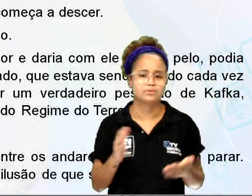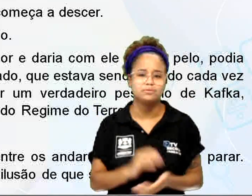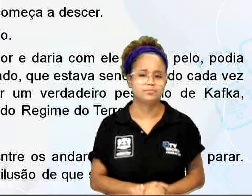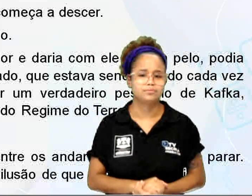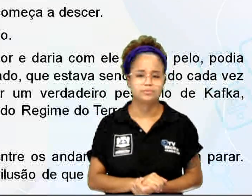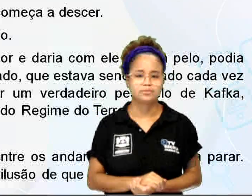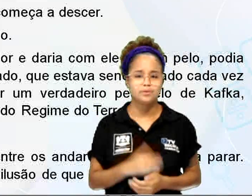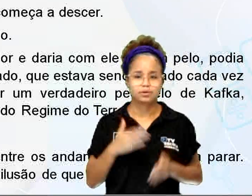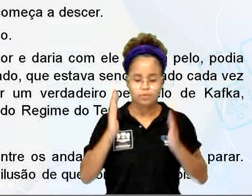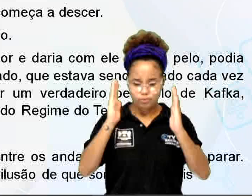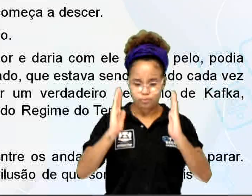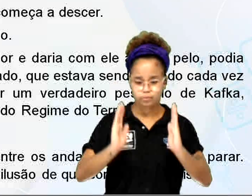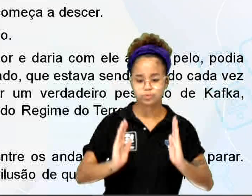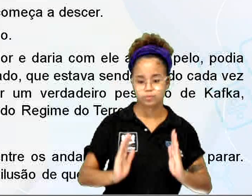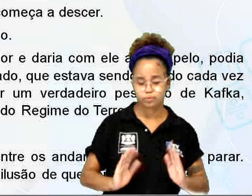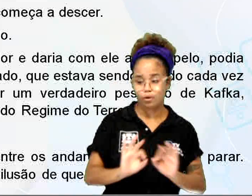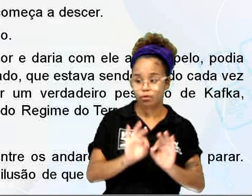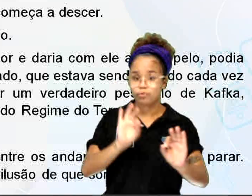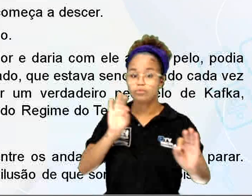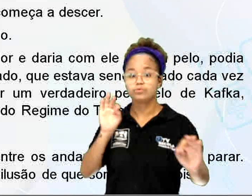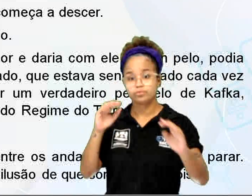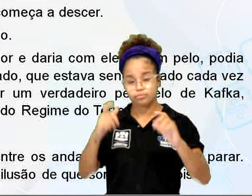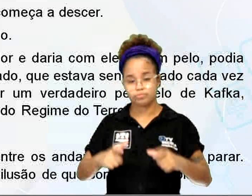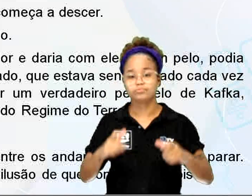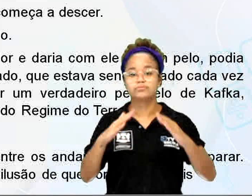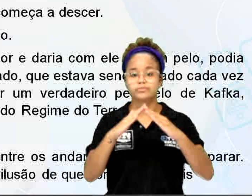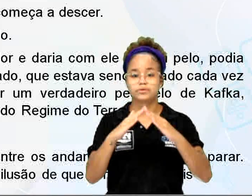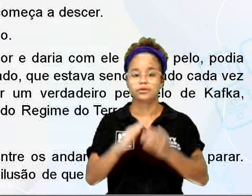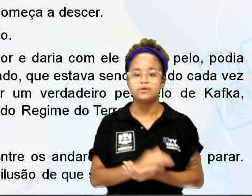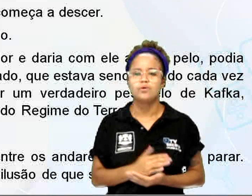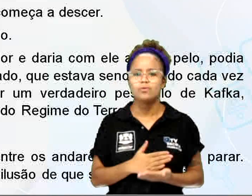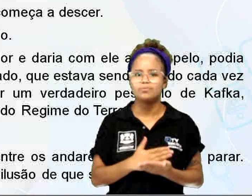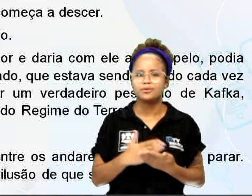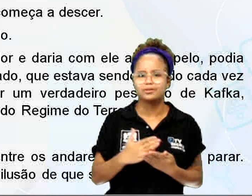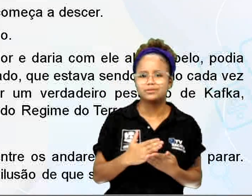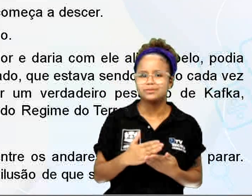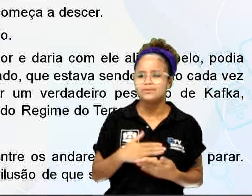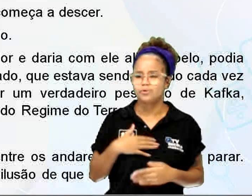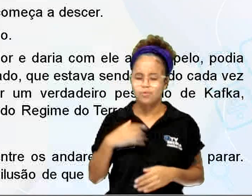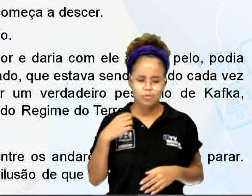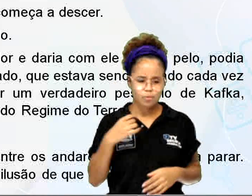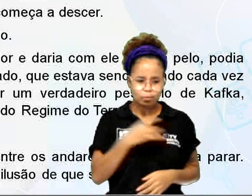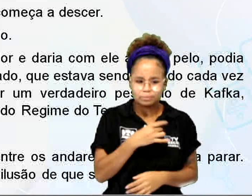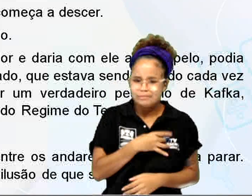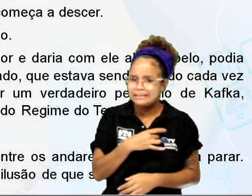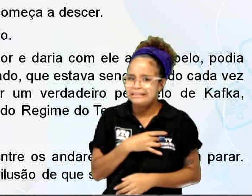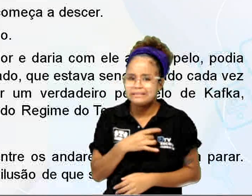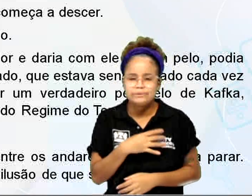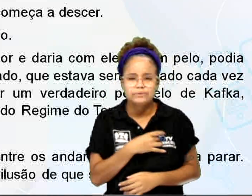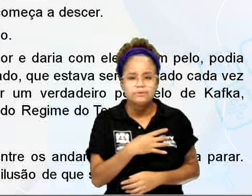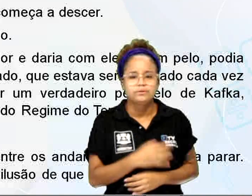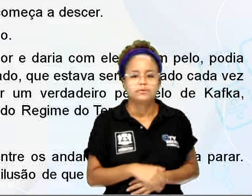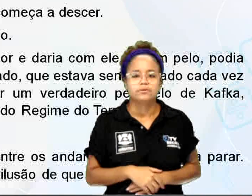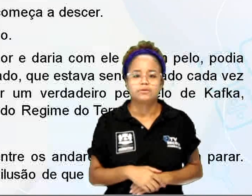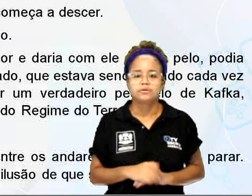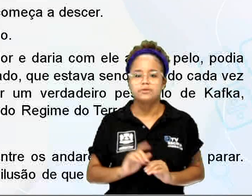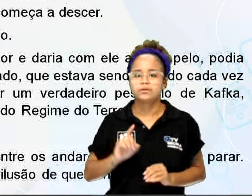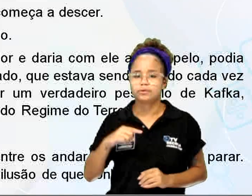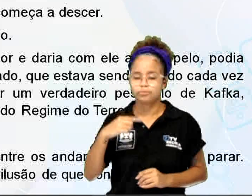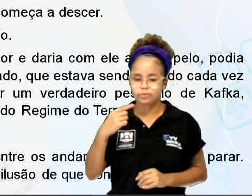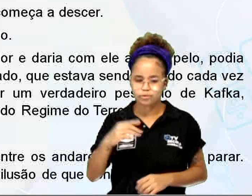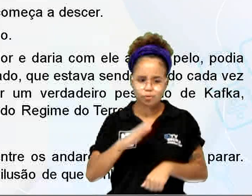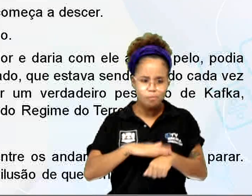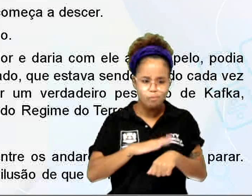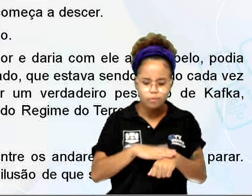para mais longe do seu apartamento. Começava a viver um verdadeiro pesadelo de cáfrica. Instaurava-se naquele momento